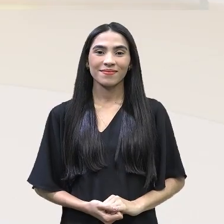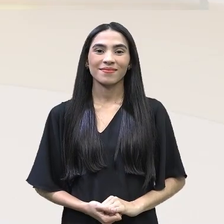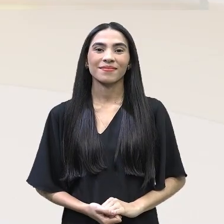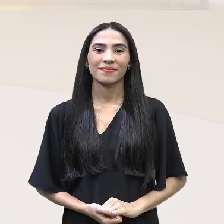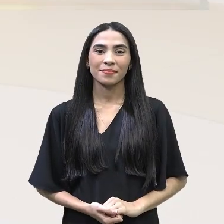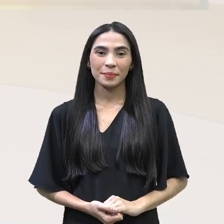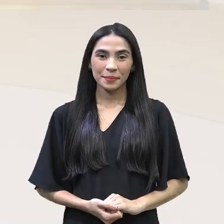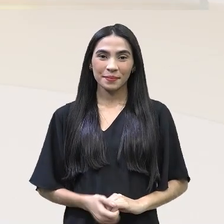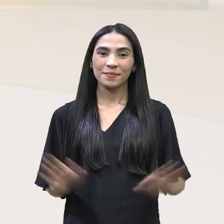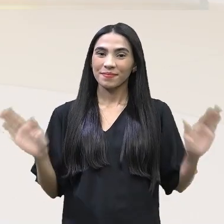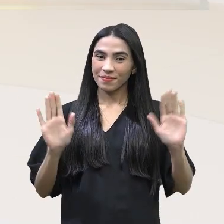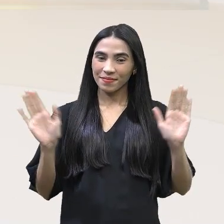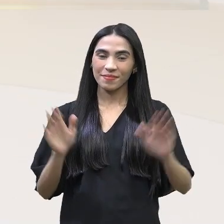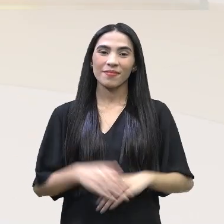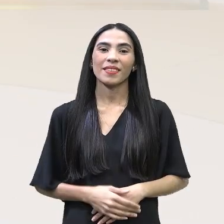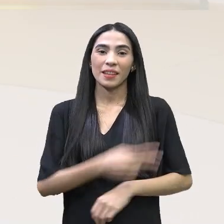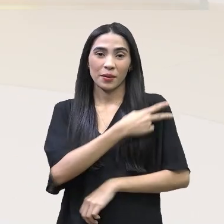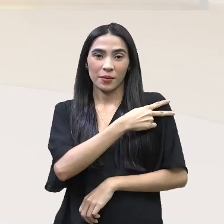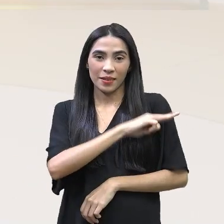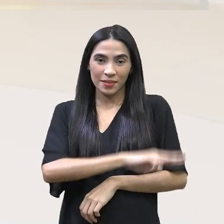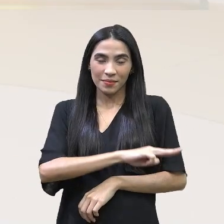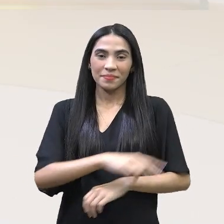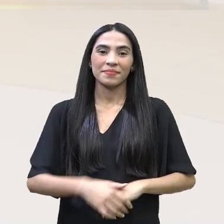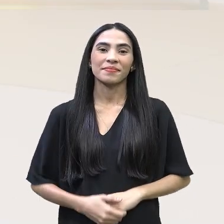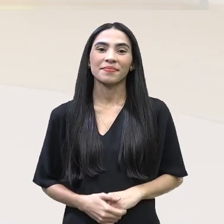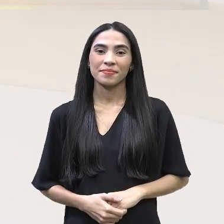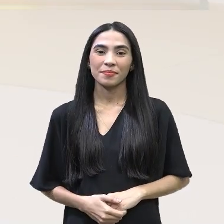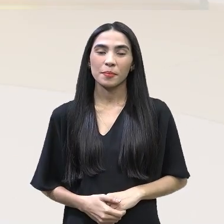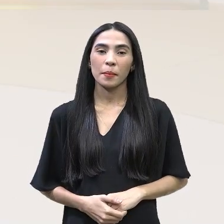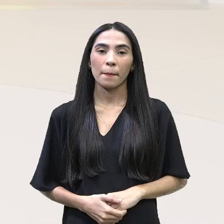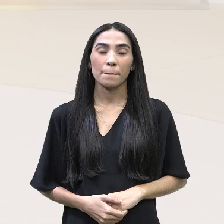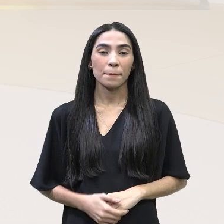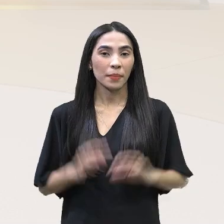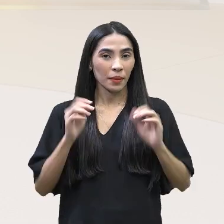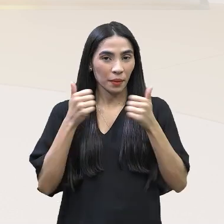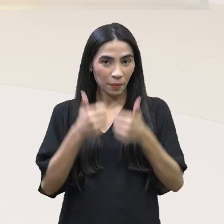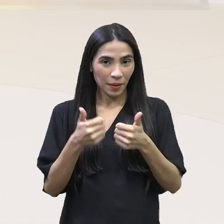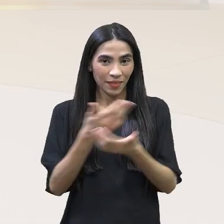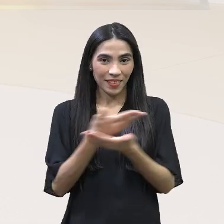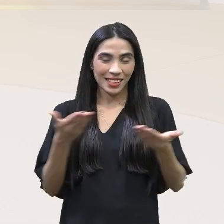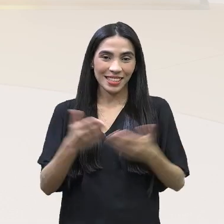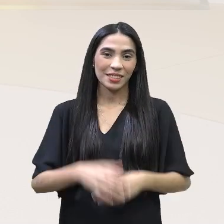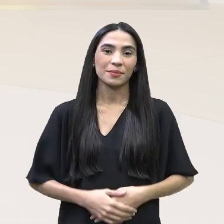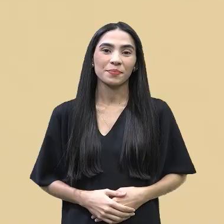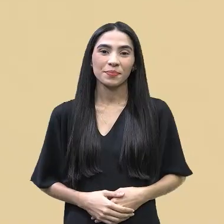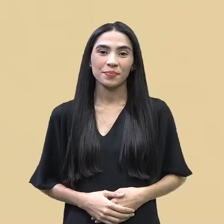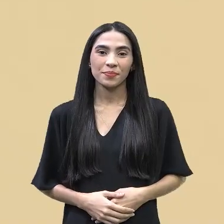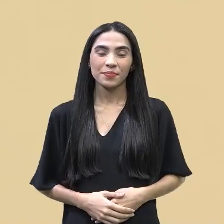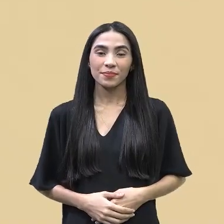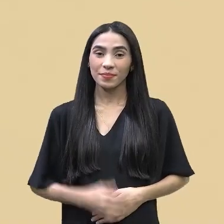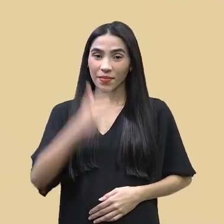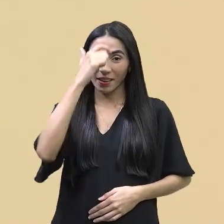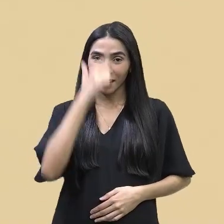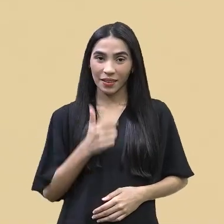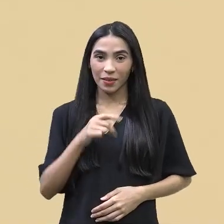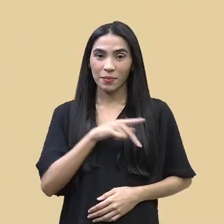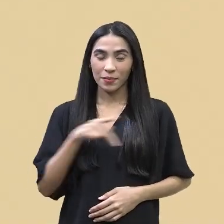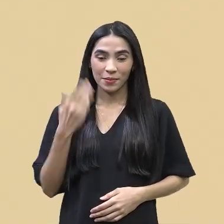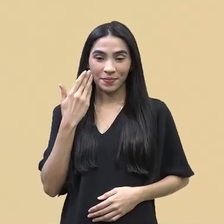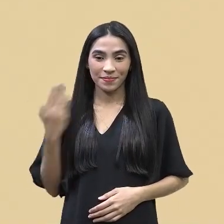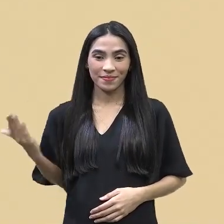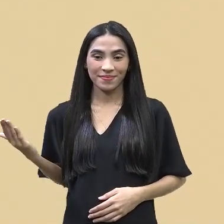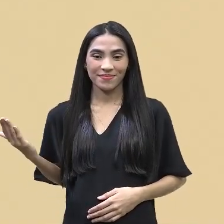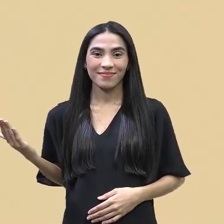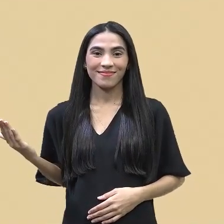Olá, segunda série do Ensino Médio. Tudo bem com vocês? Eu sou o professor